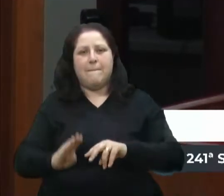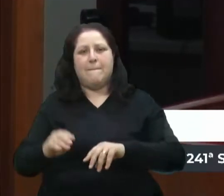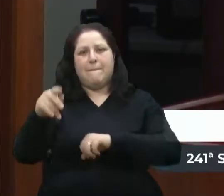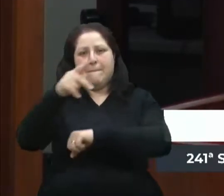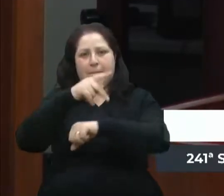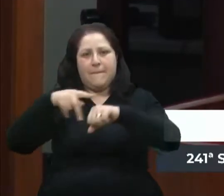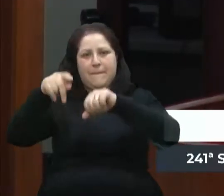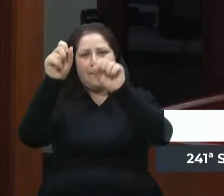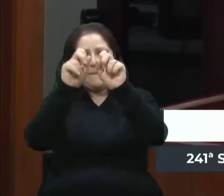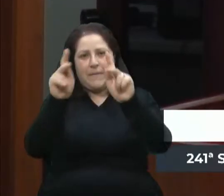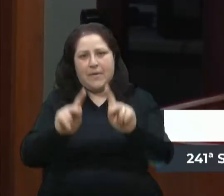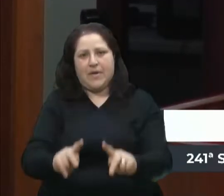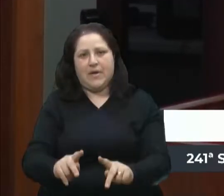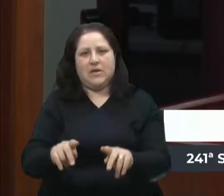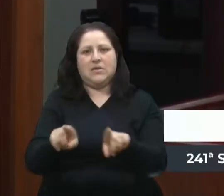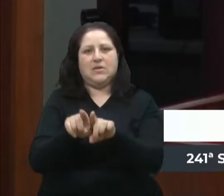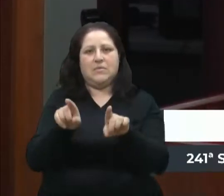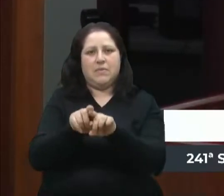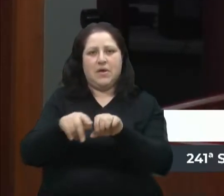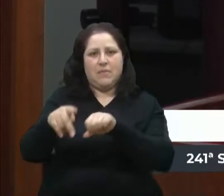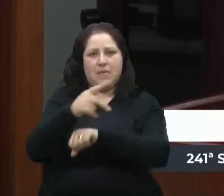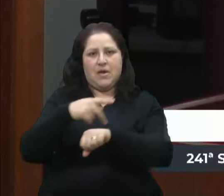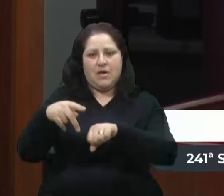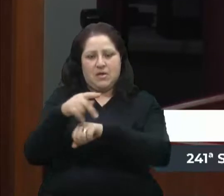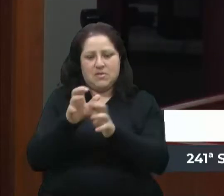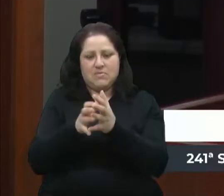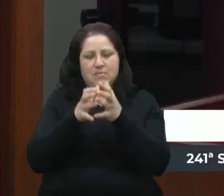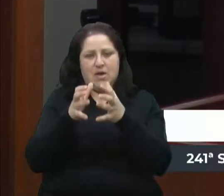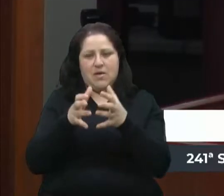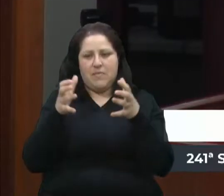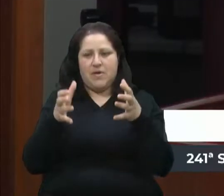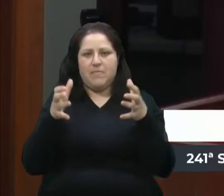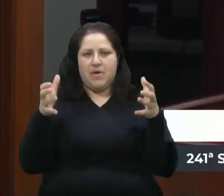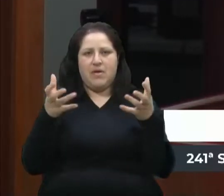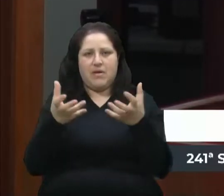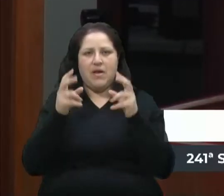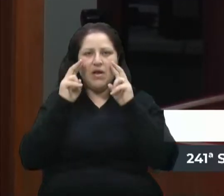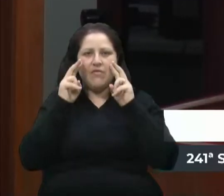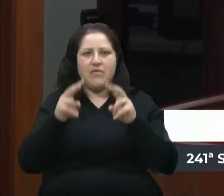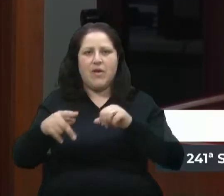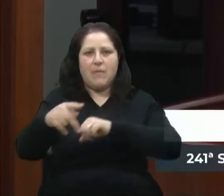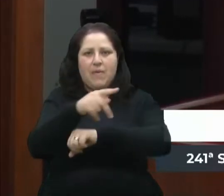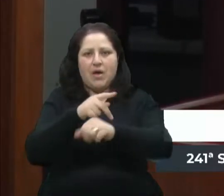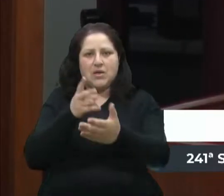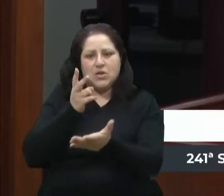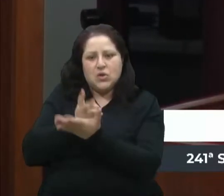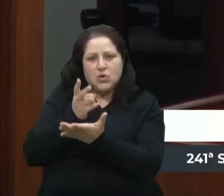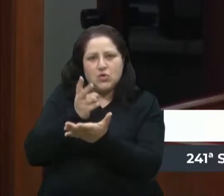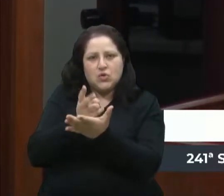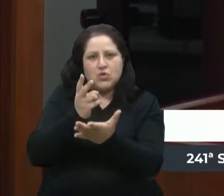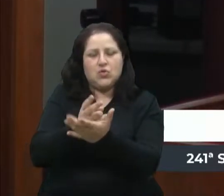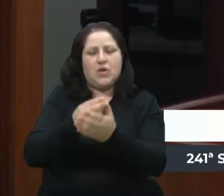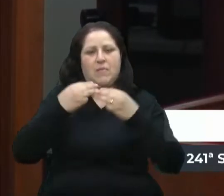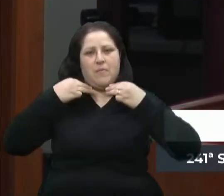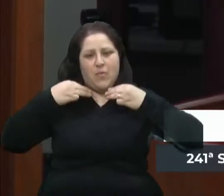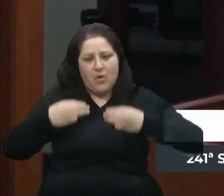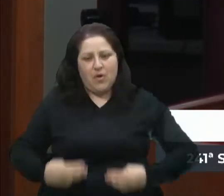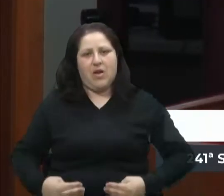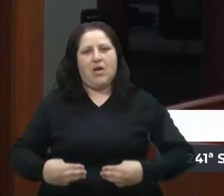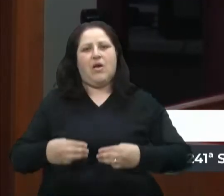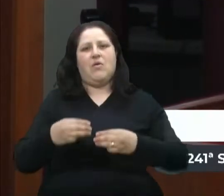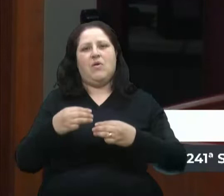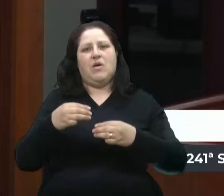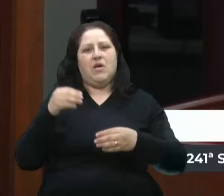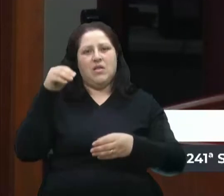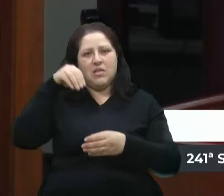paz, queremos ver um país que cresce, queremos ver um país que segue dentro da moral, dentro